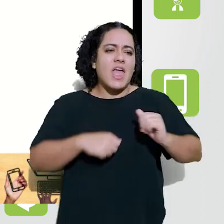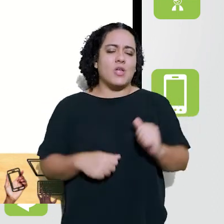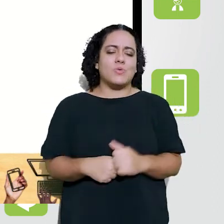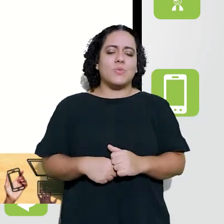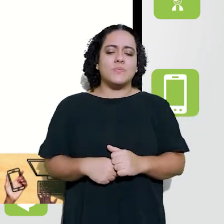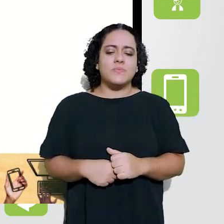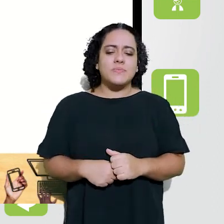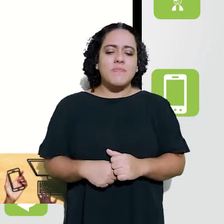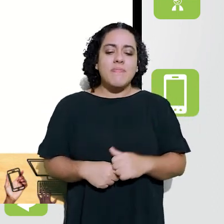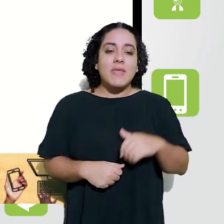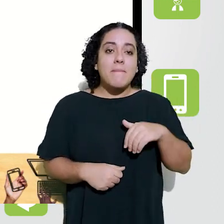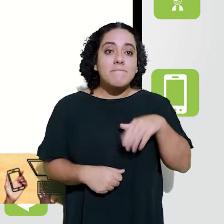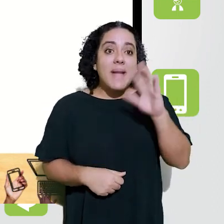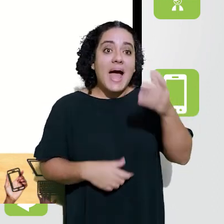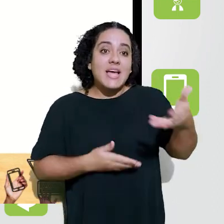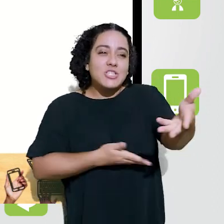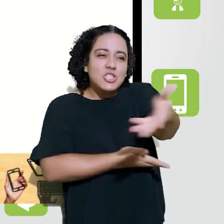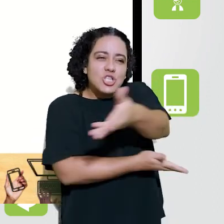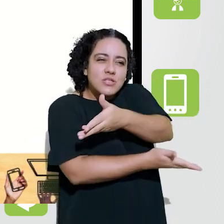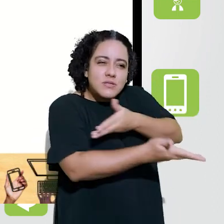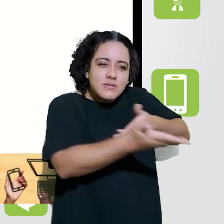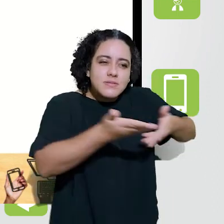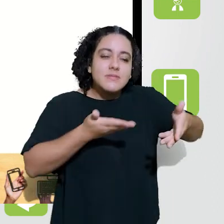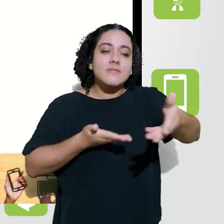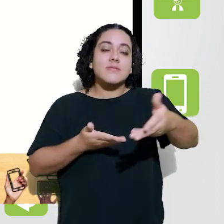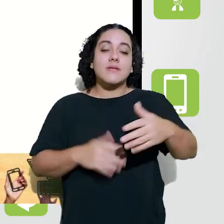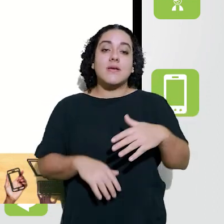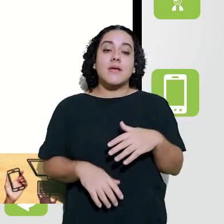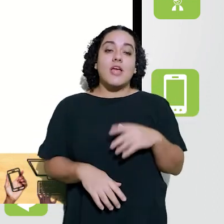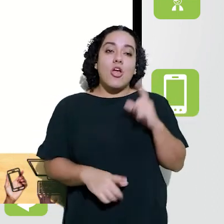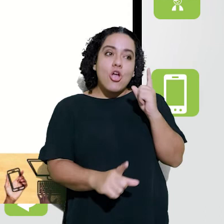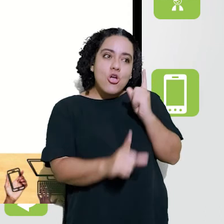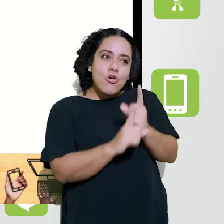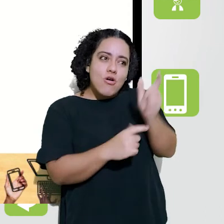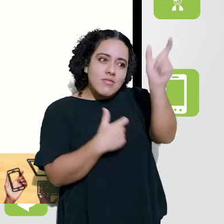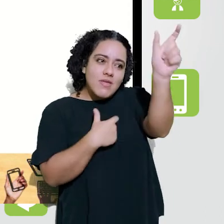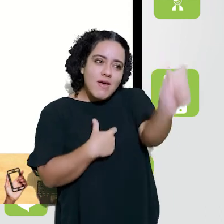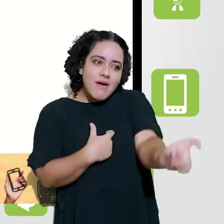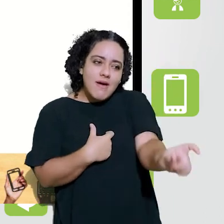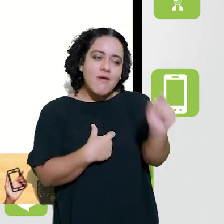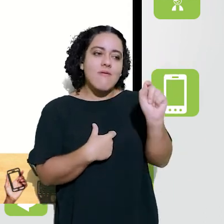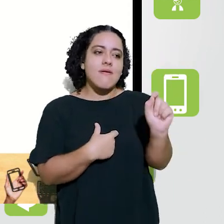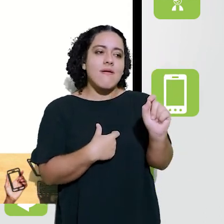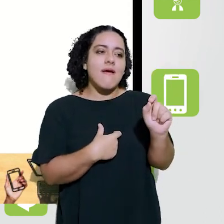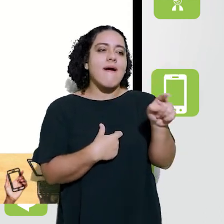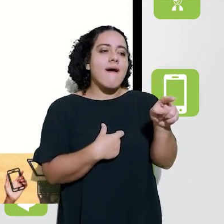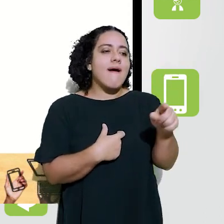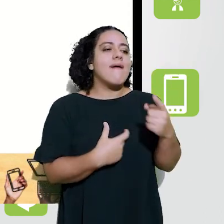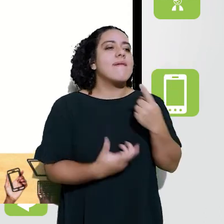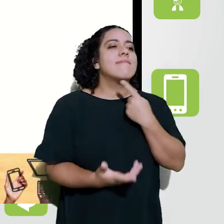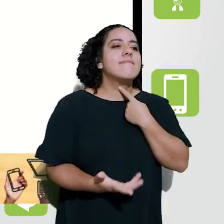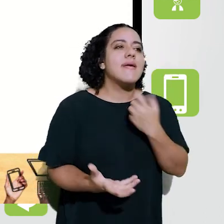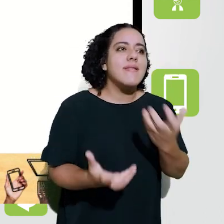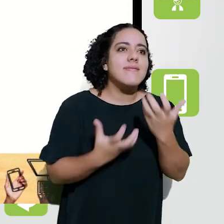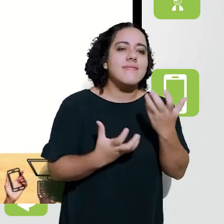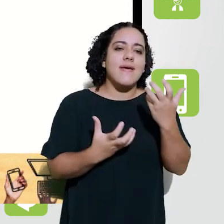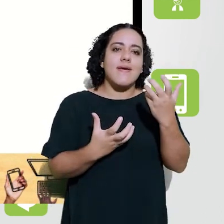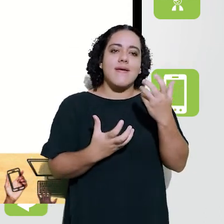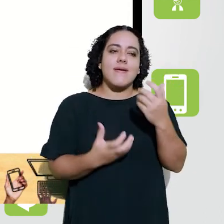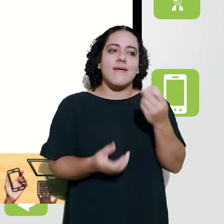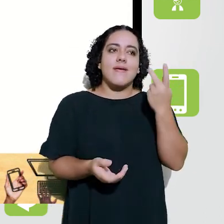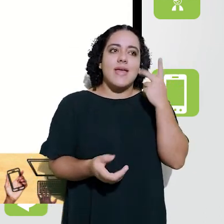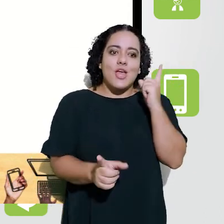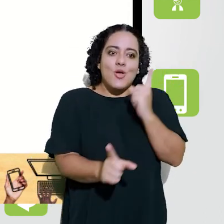encontro, trazer afeto, trazer possibilidades, encontrar no outro um